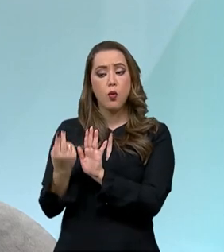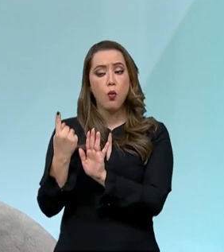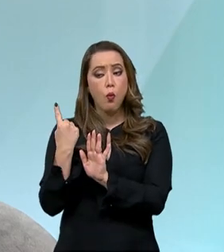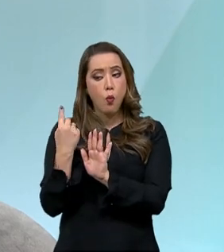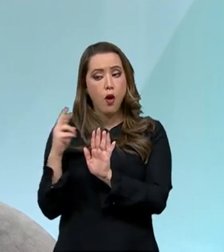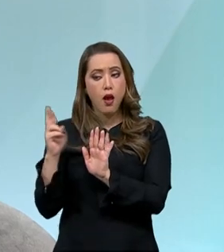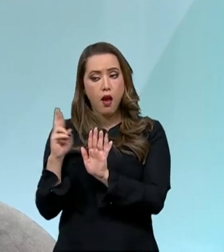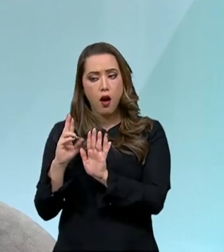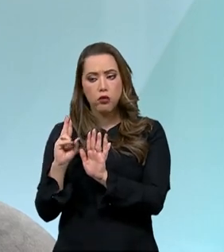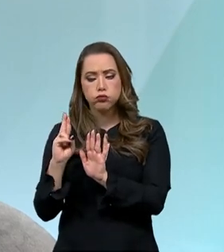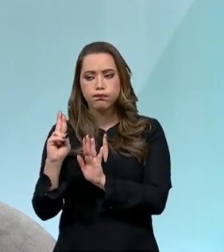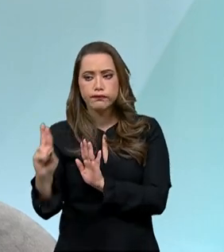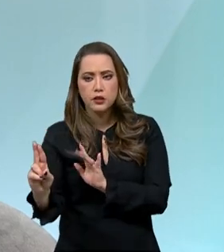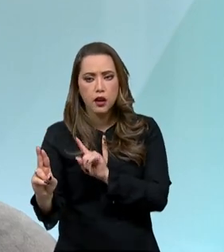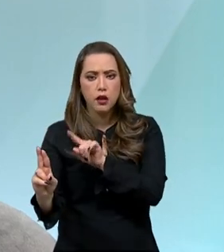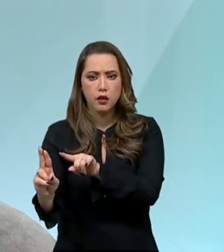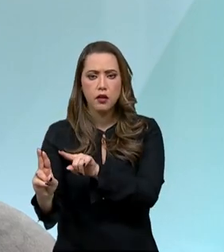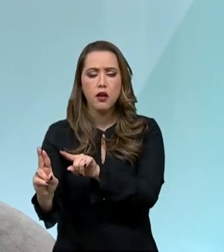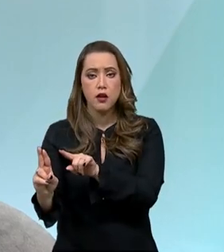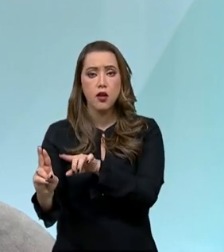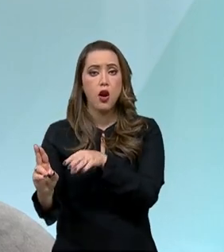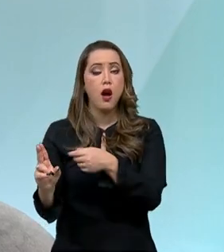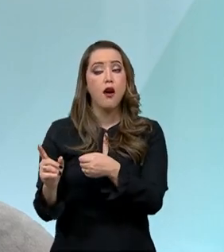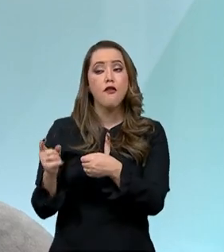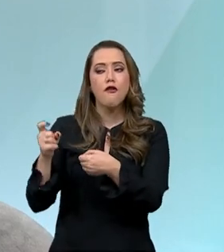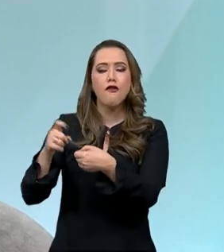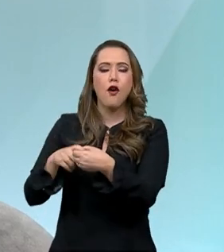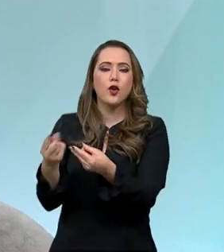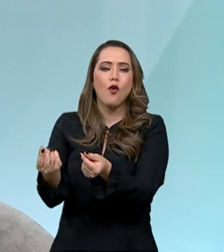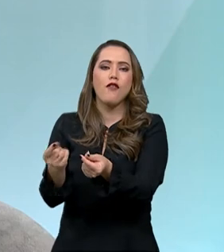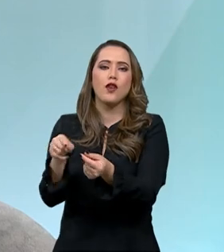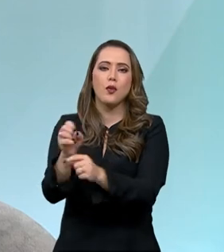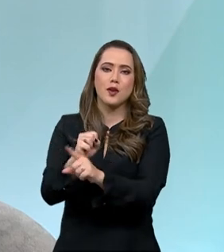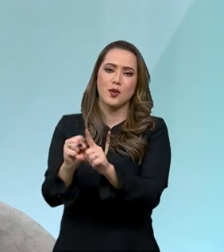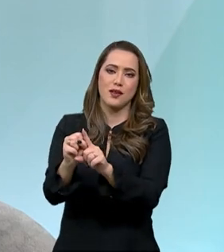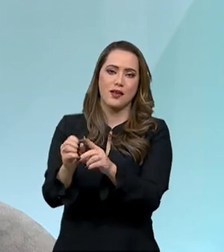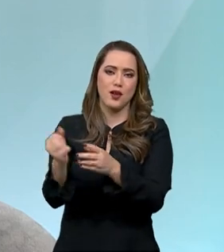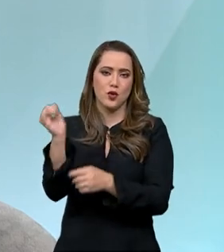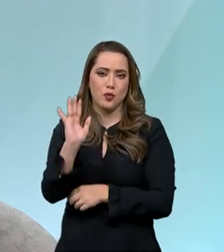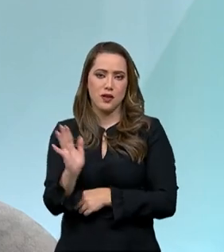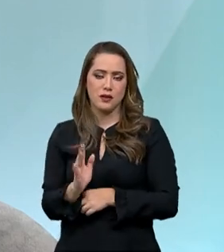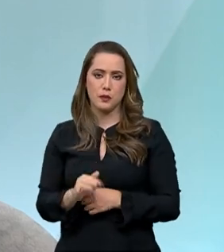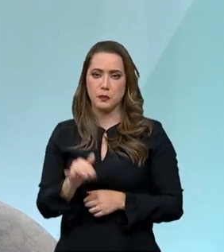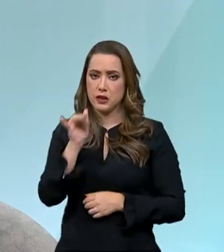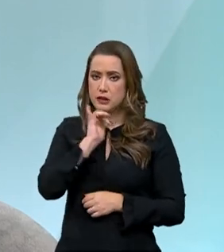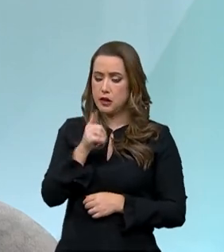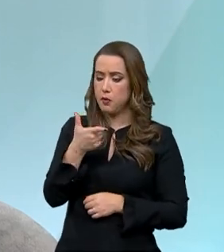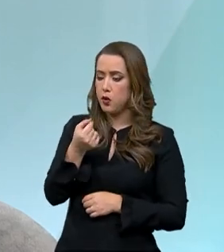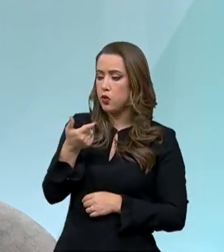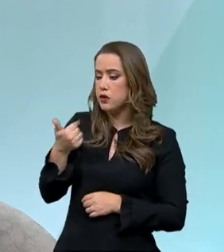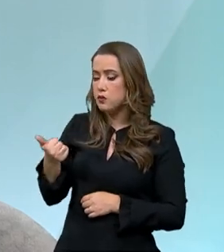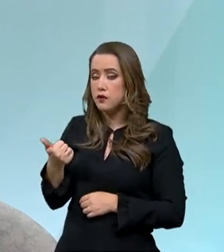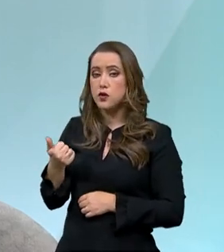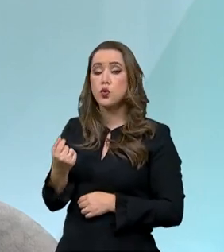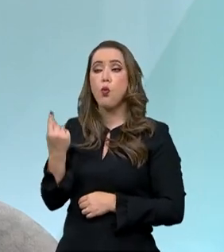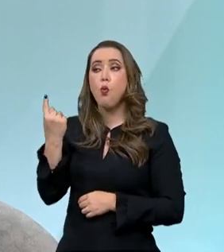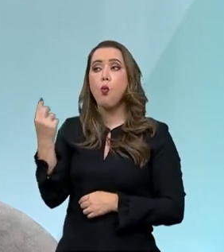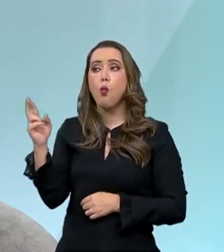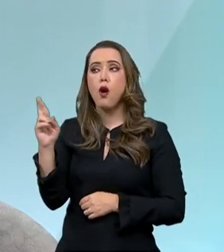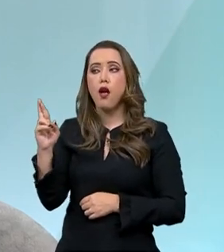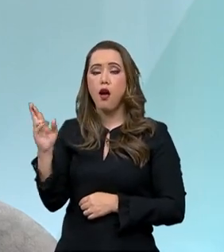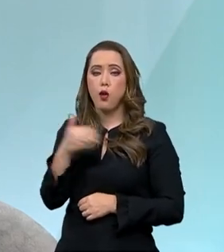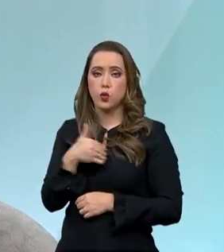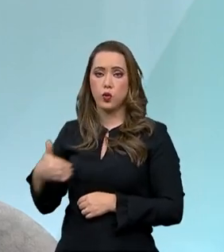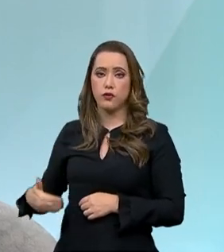Embrapa, quanto que nós devolvemos para a sociedade brasileira. Em 2021, para cada real que a sociedade colocou, nós devolvemos